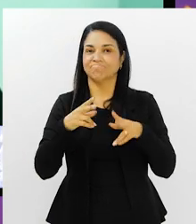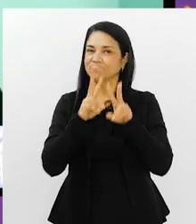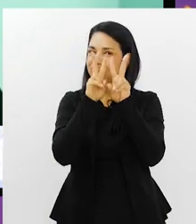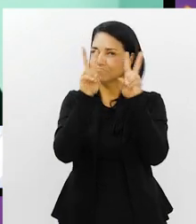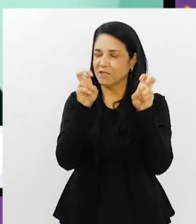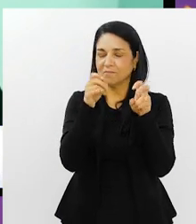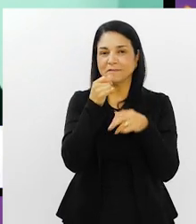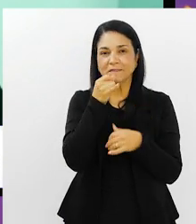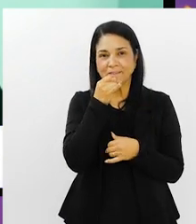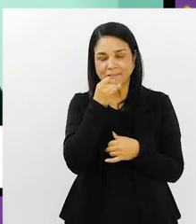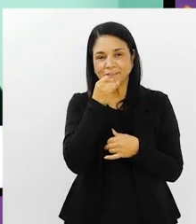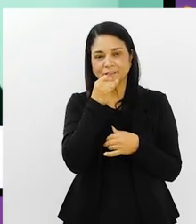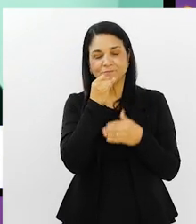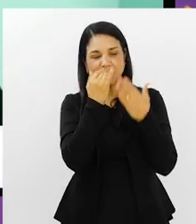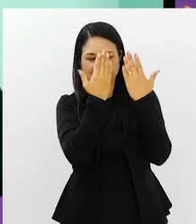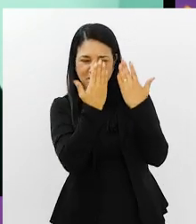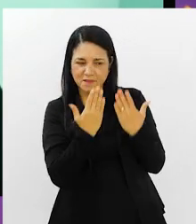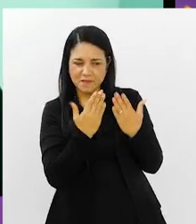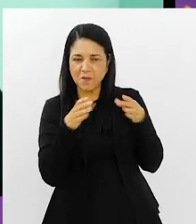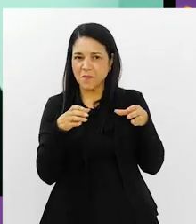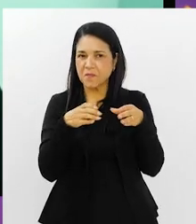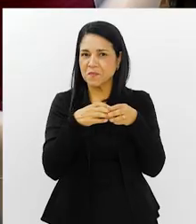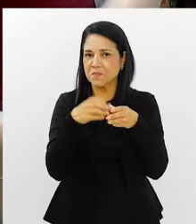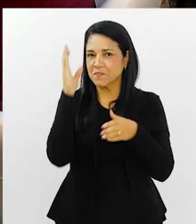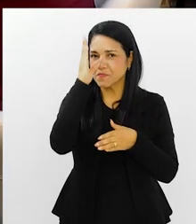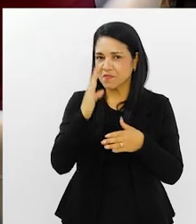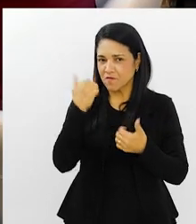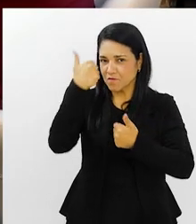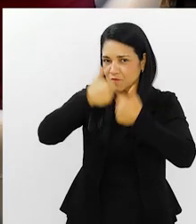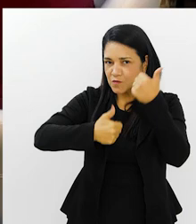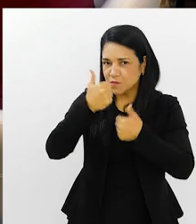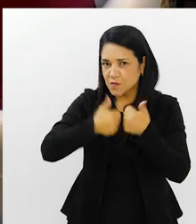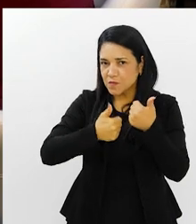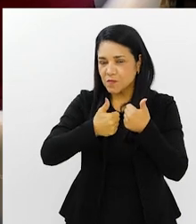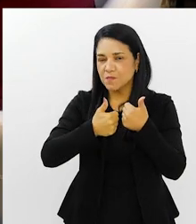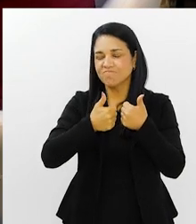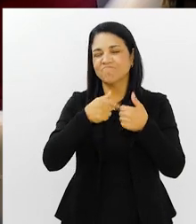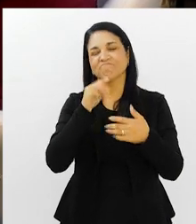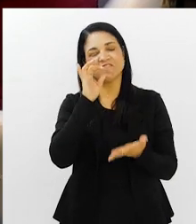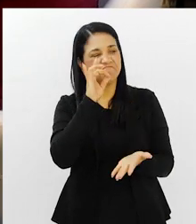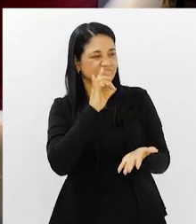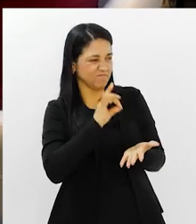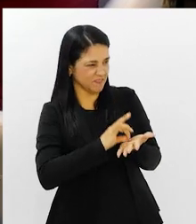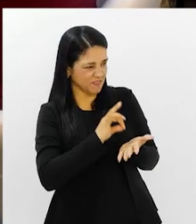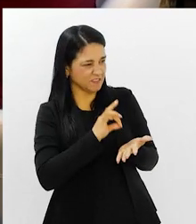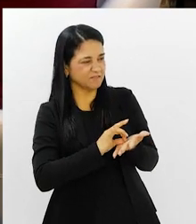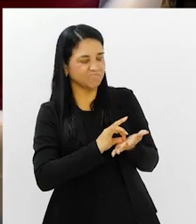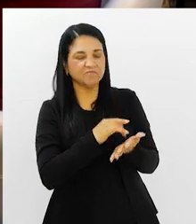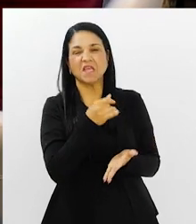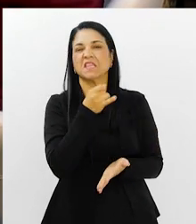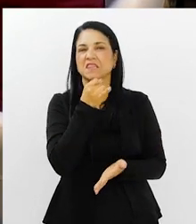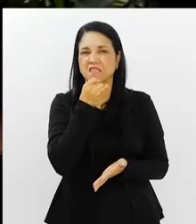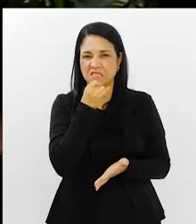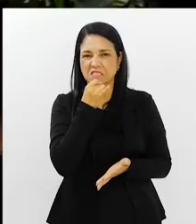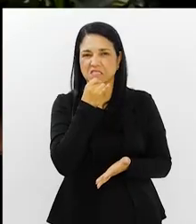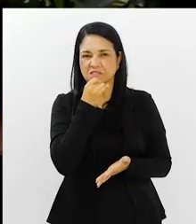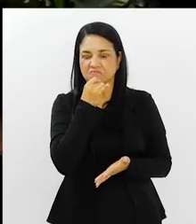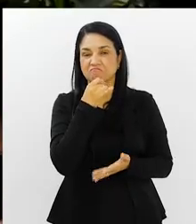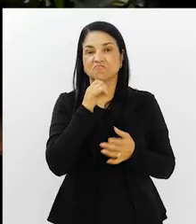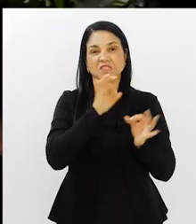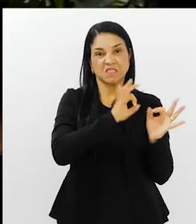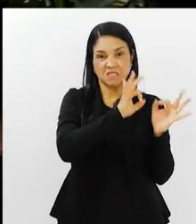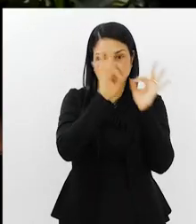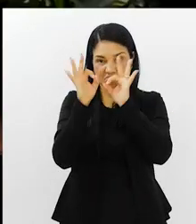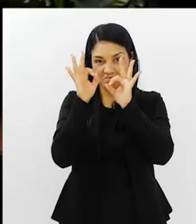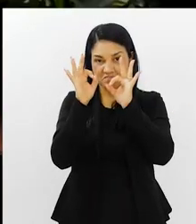é muito triste, analisar esse momento da nossa seleção, né Rui? É verdade, você tocou num assunto que realmente é muito triste. E o